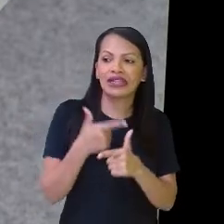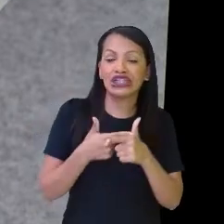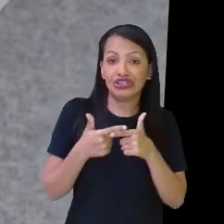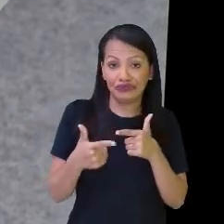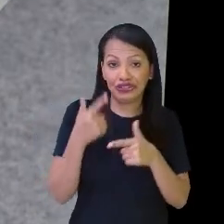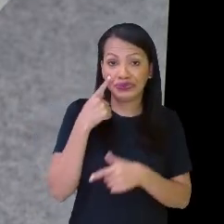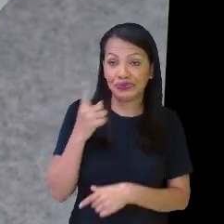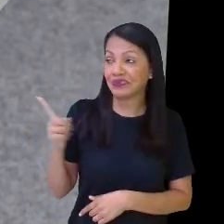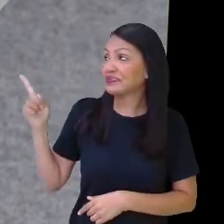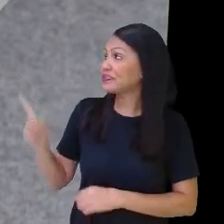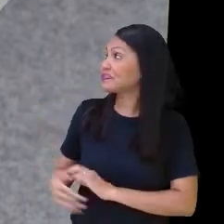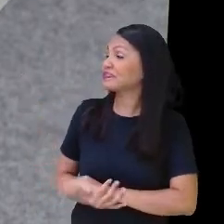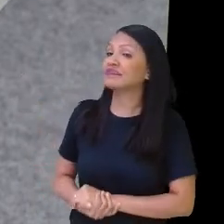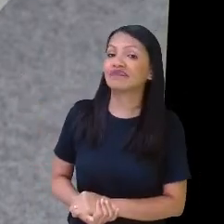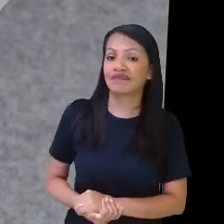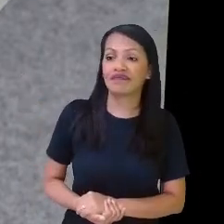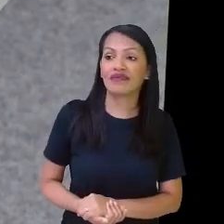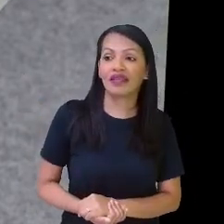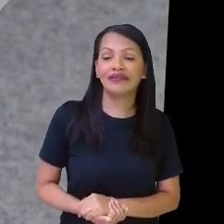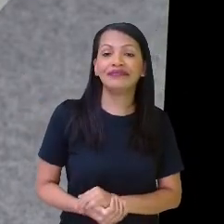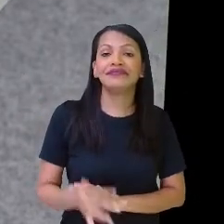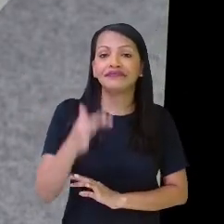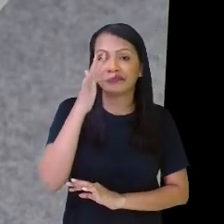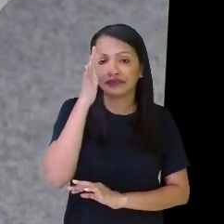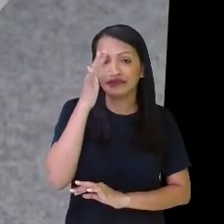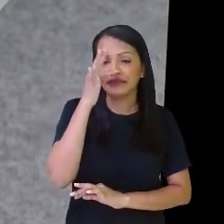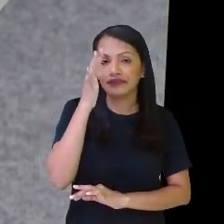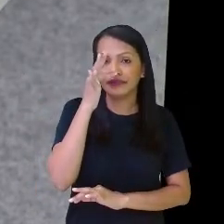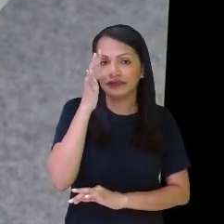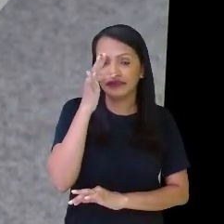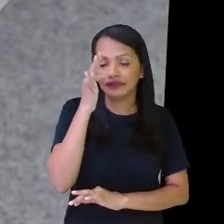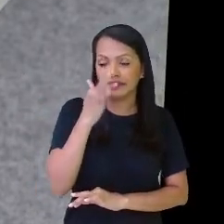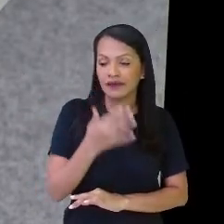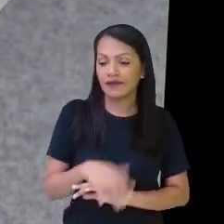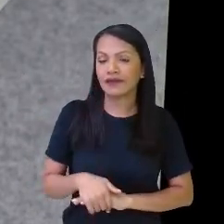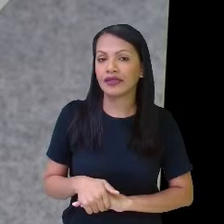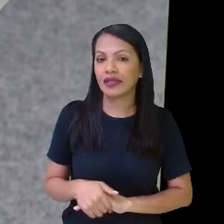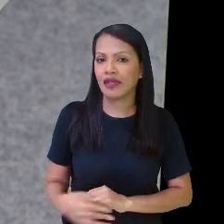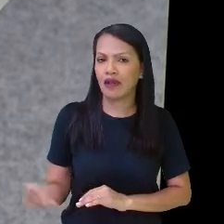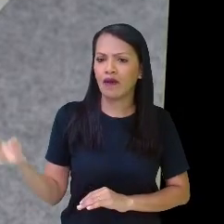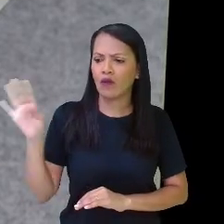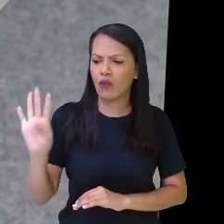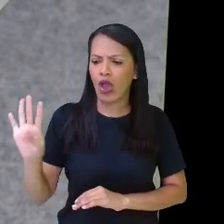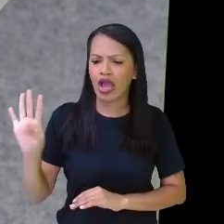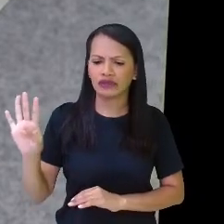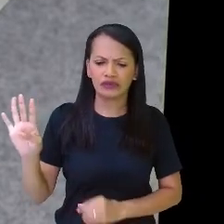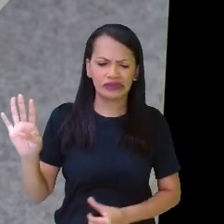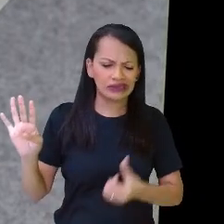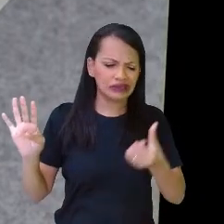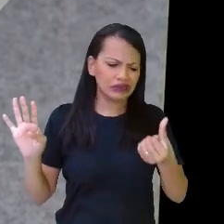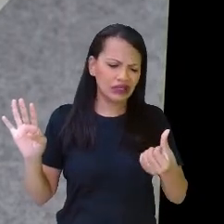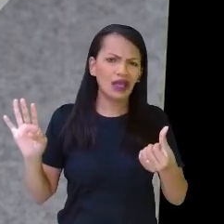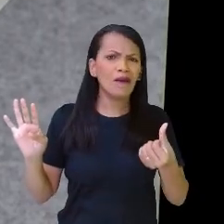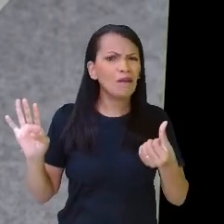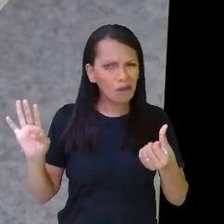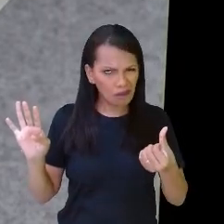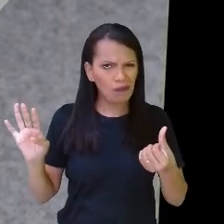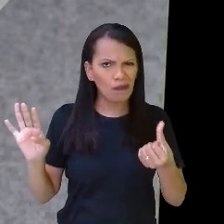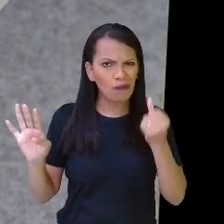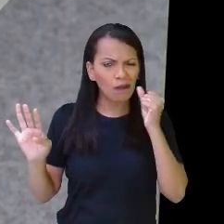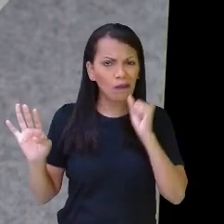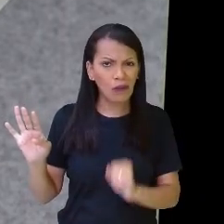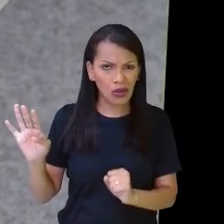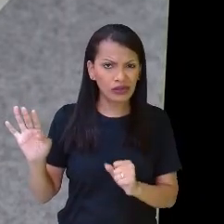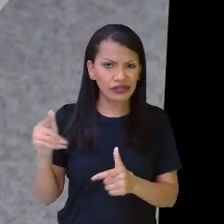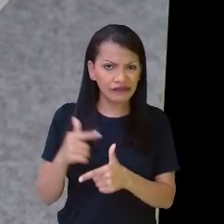eu posso colocar quatro rosas para um grupo e seis rosas para o outro. Posso dividir assim? Será que está...